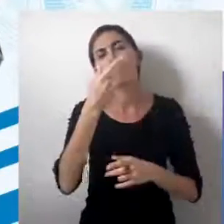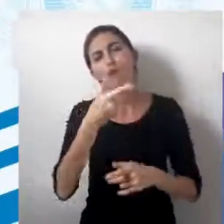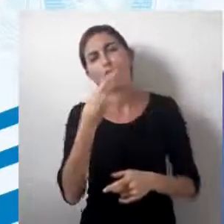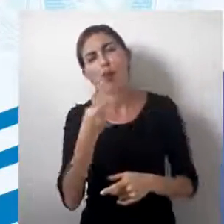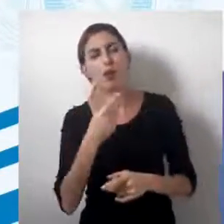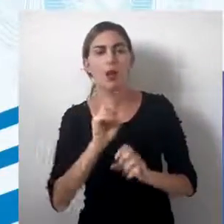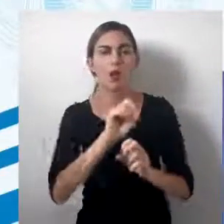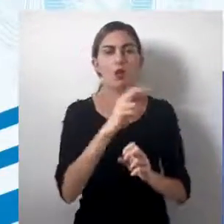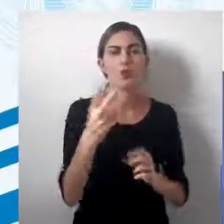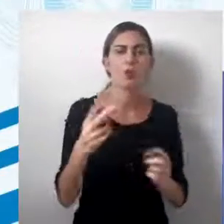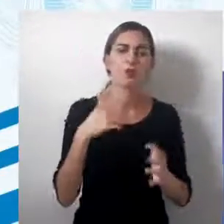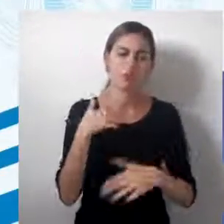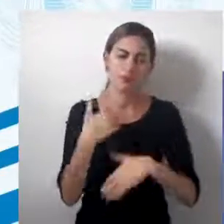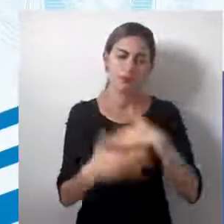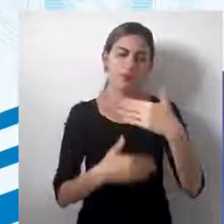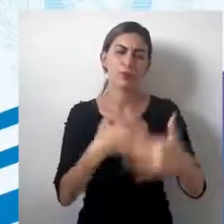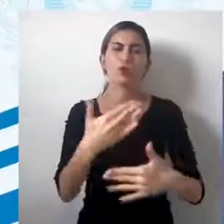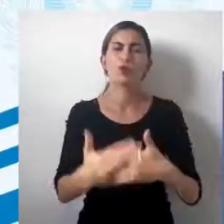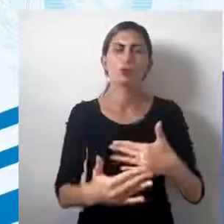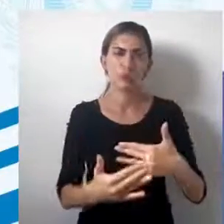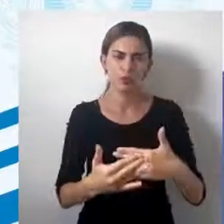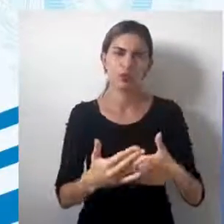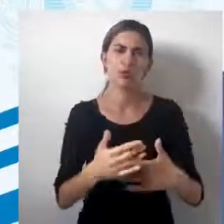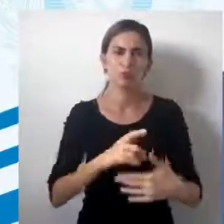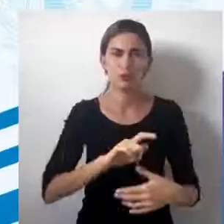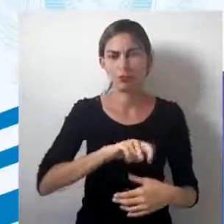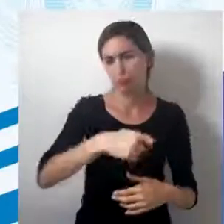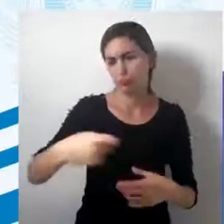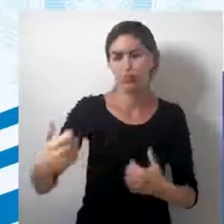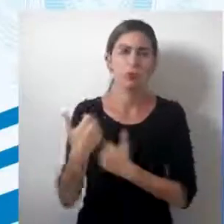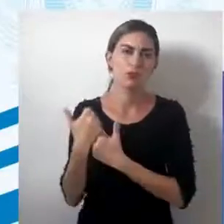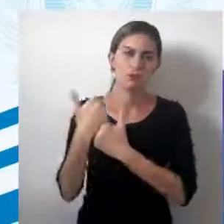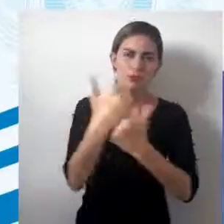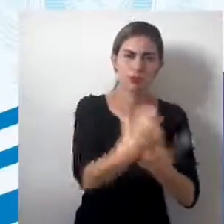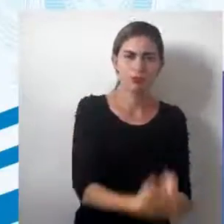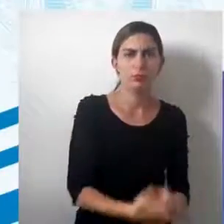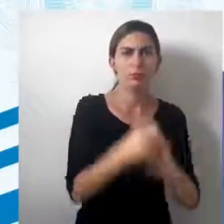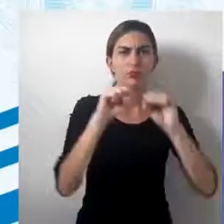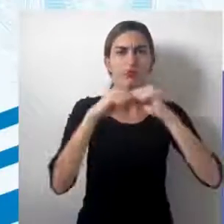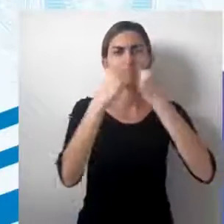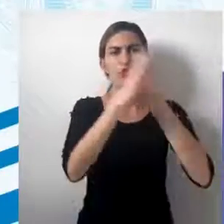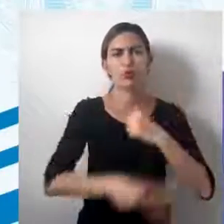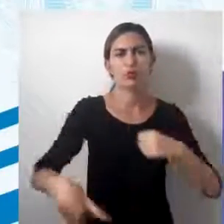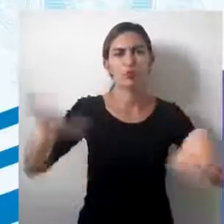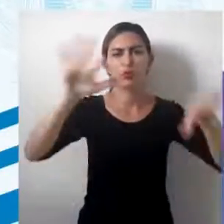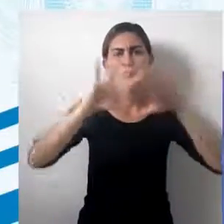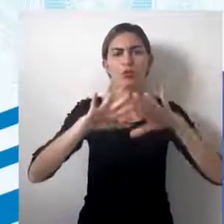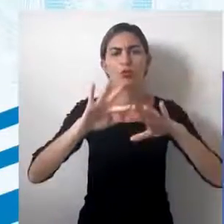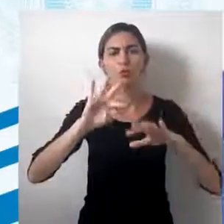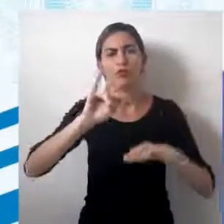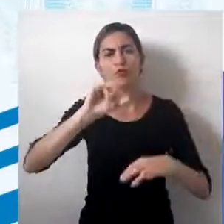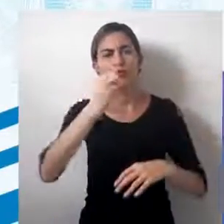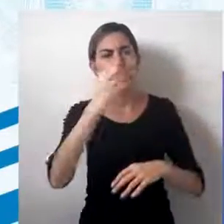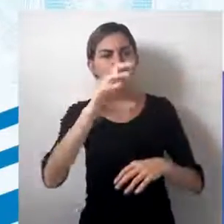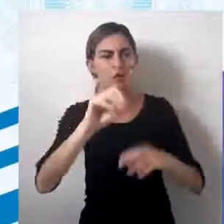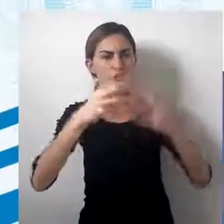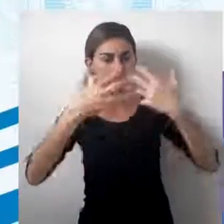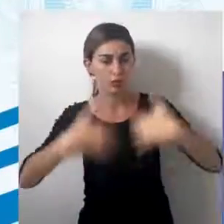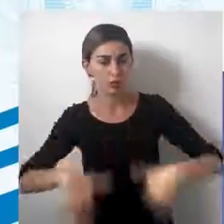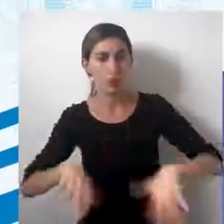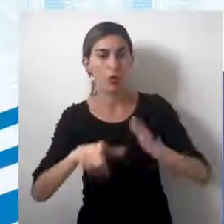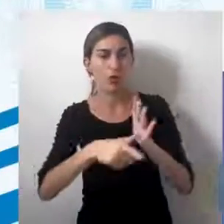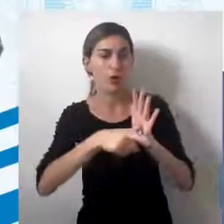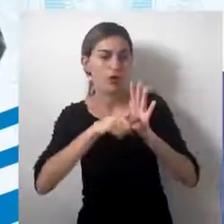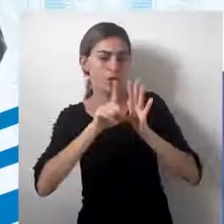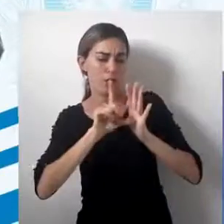Ou seja, há um processo simbólico de representação socioespacial, físico-natural, que antes